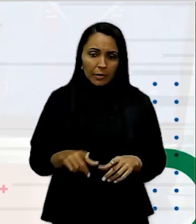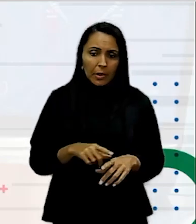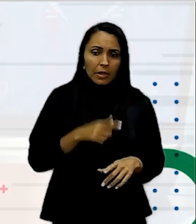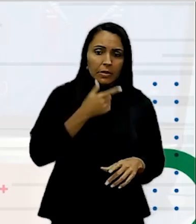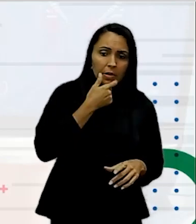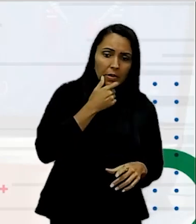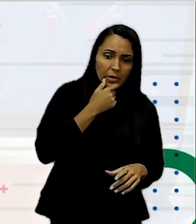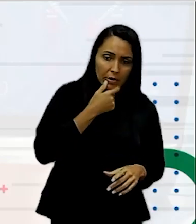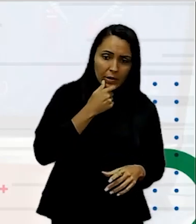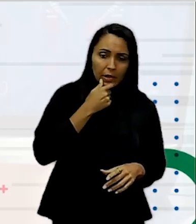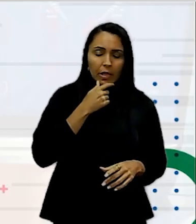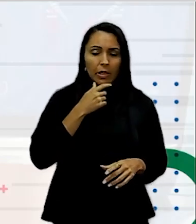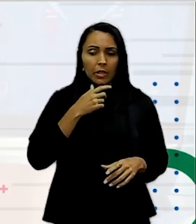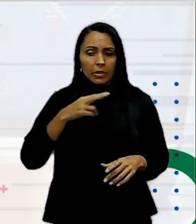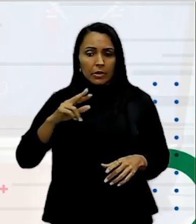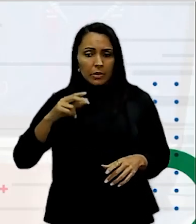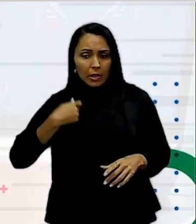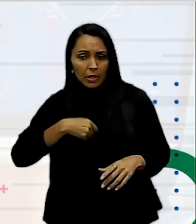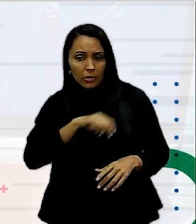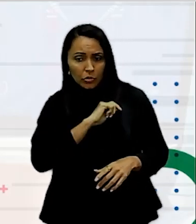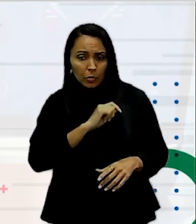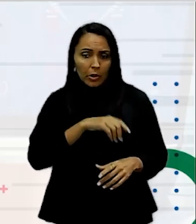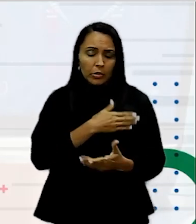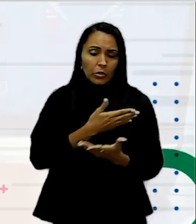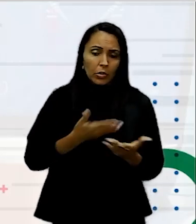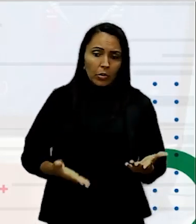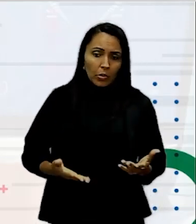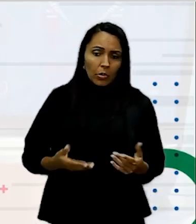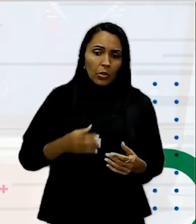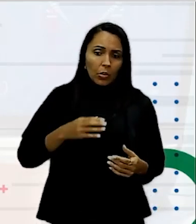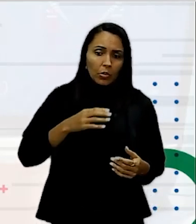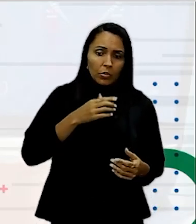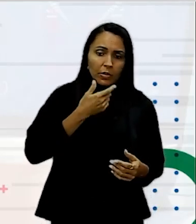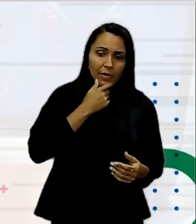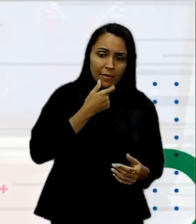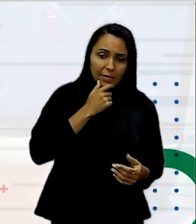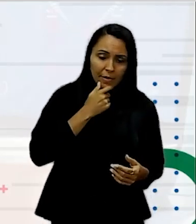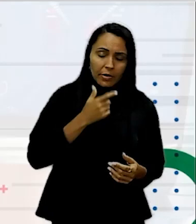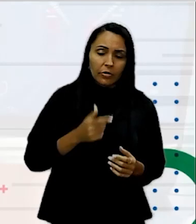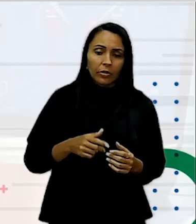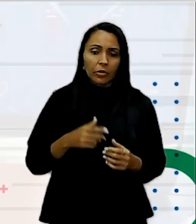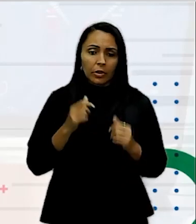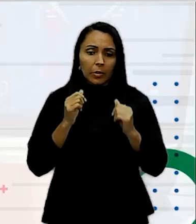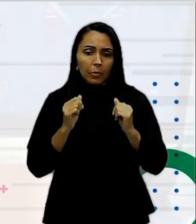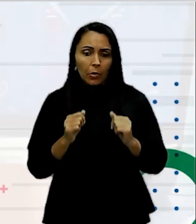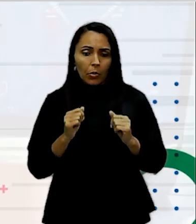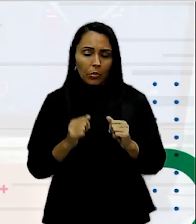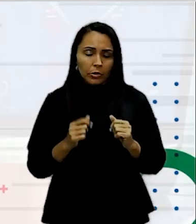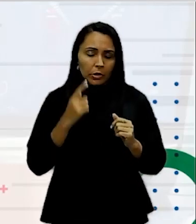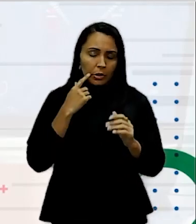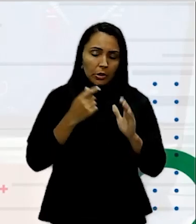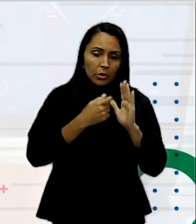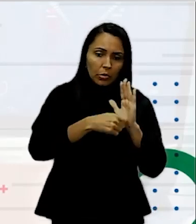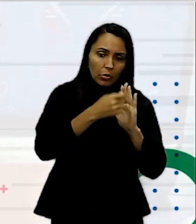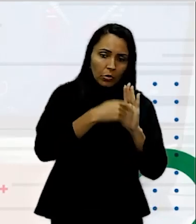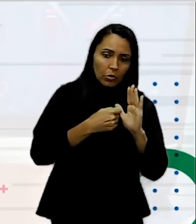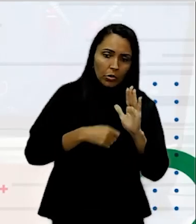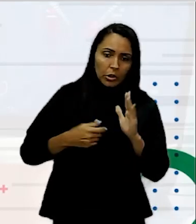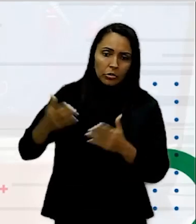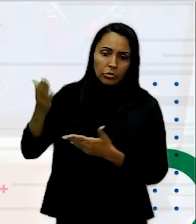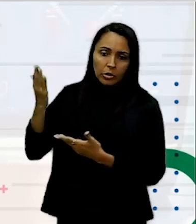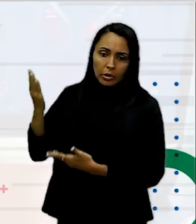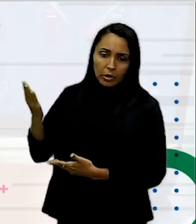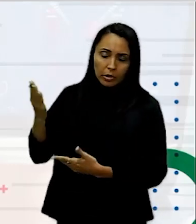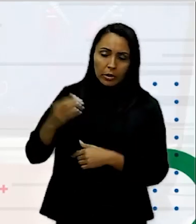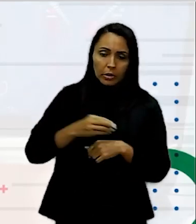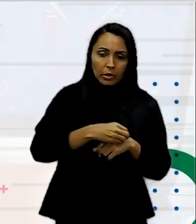é português, espanhol E outras línguas Então a gente pode corrigir Outra diferença aqui que eu utilizei nas dicas